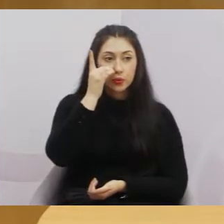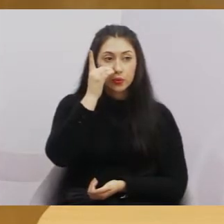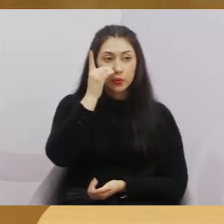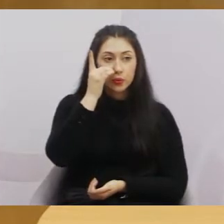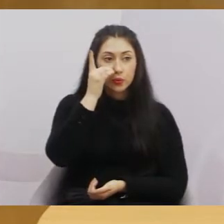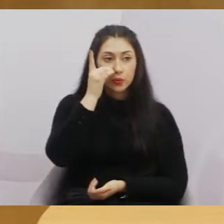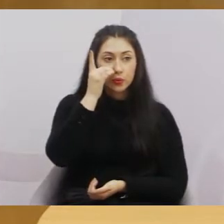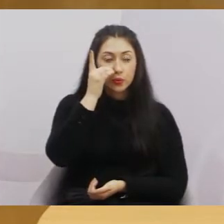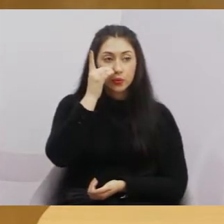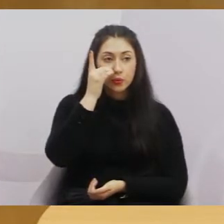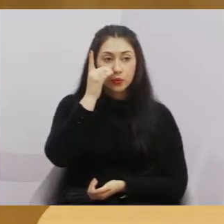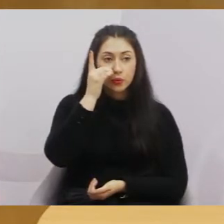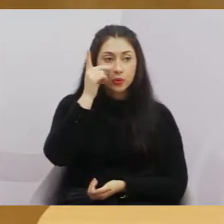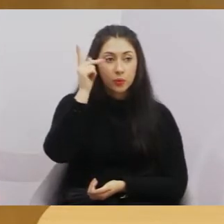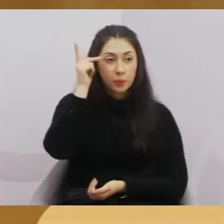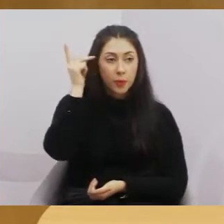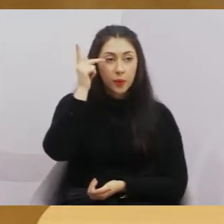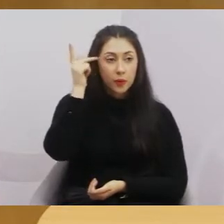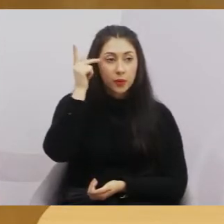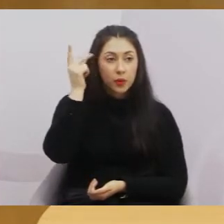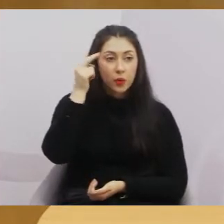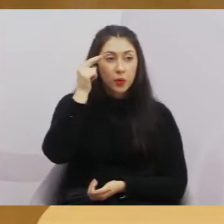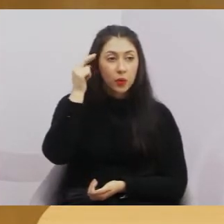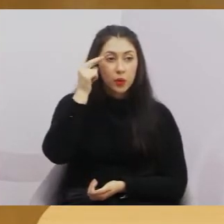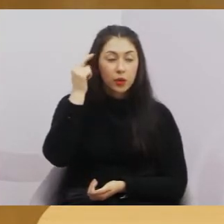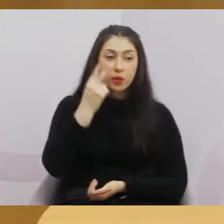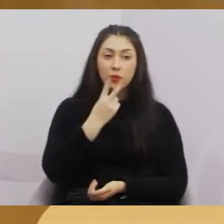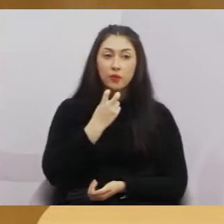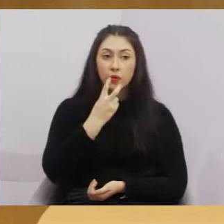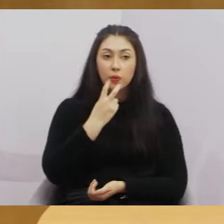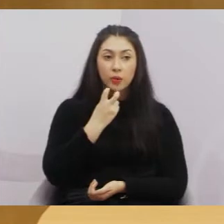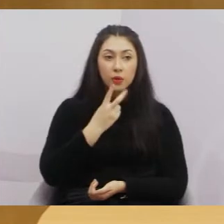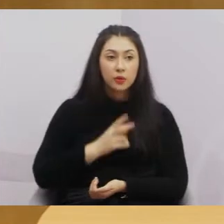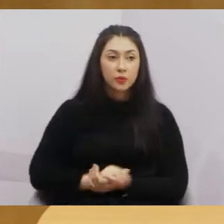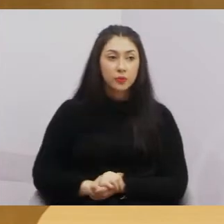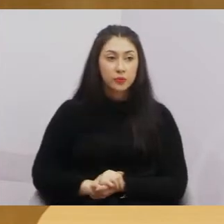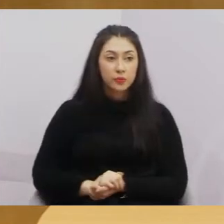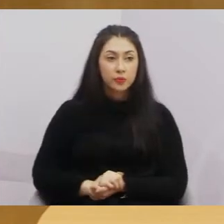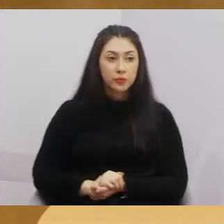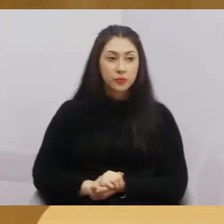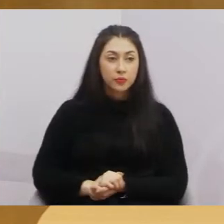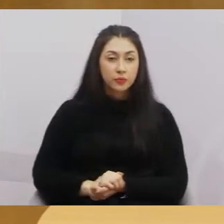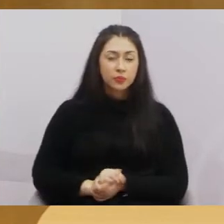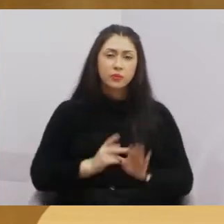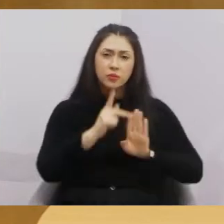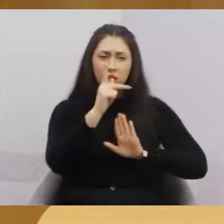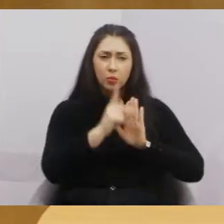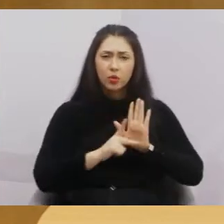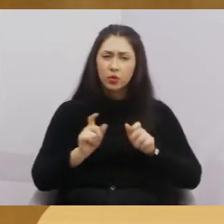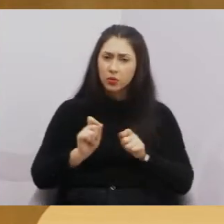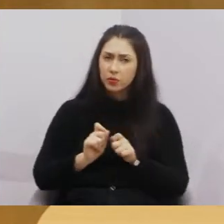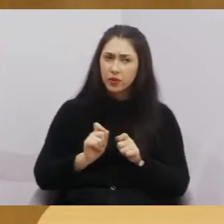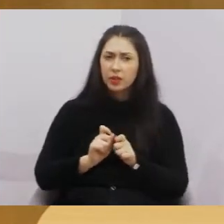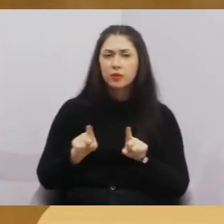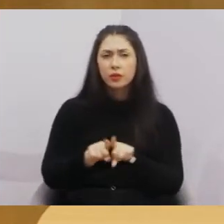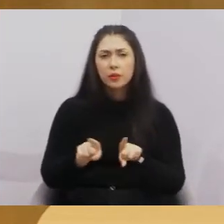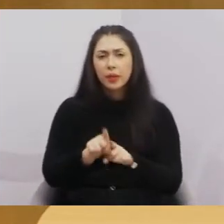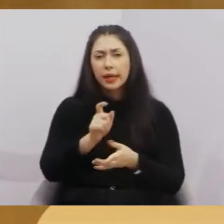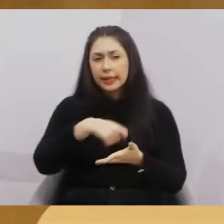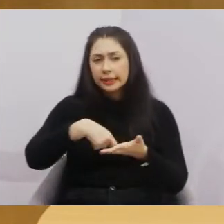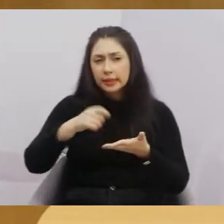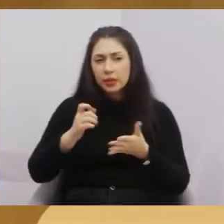vereador Paulinho do Esporte, vereador Roninha e vereador Valmir do Parque Meia Lua. Esse é um projeto feito e assinado